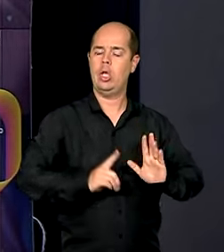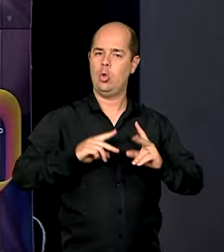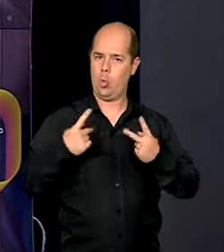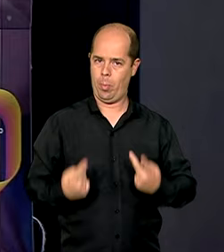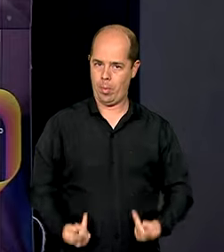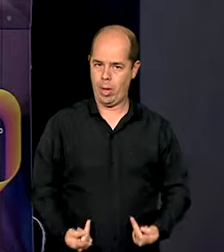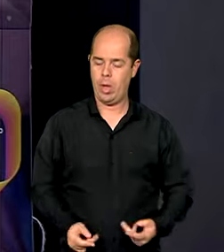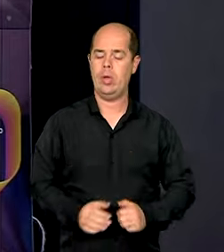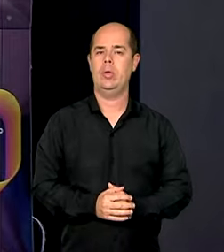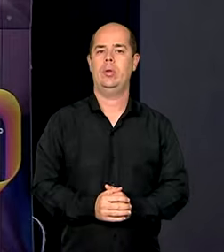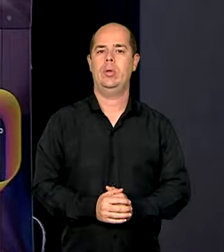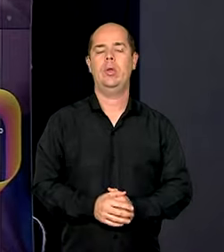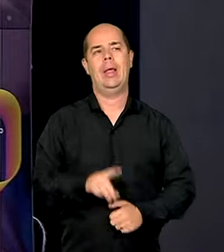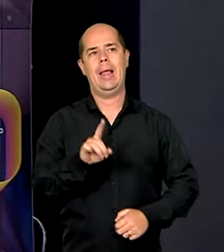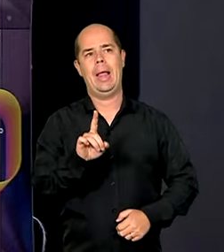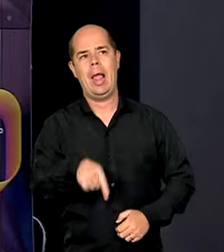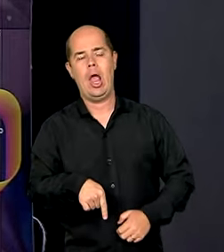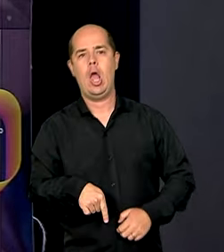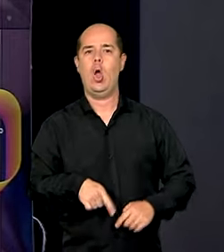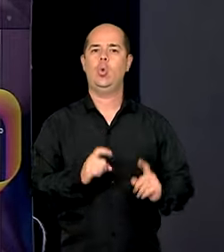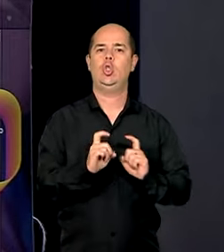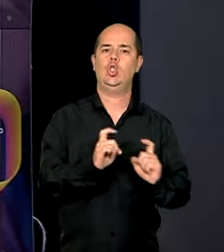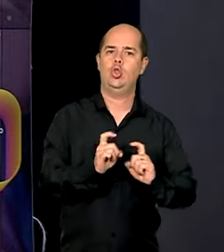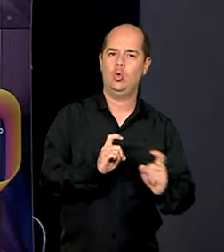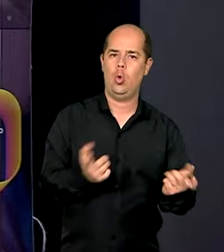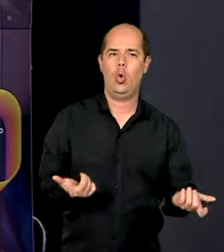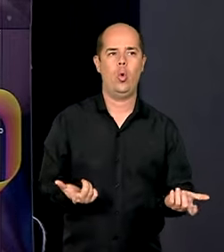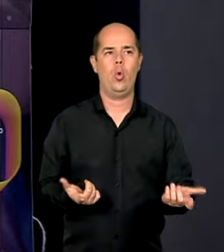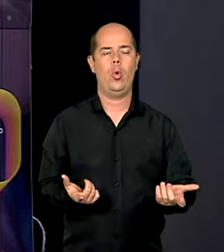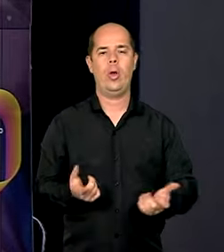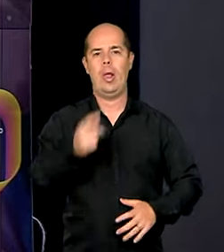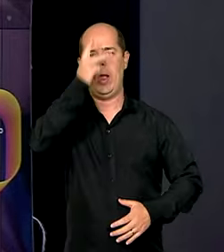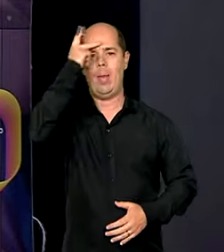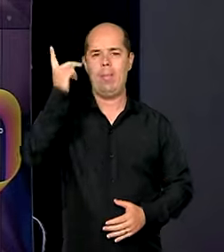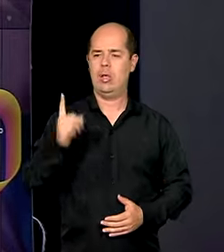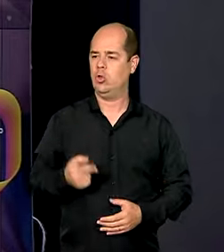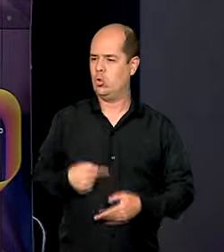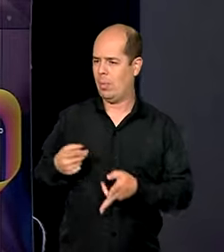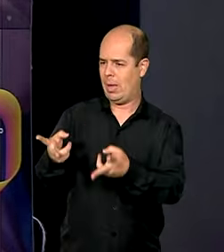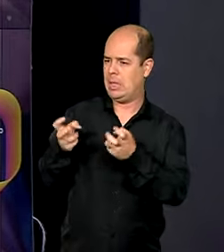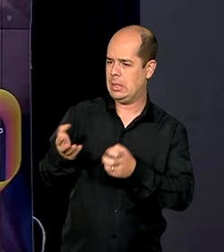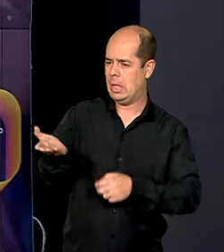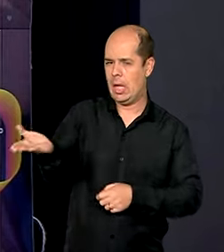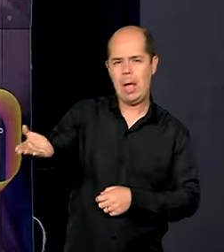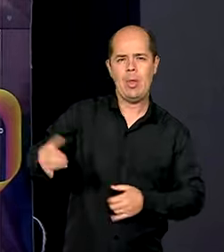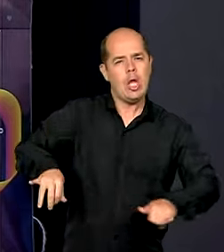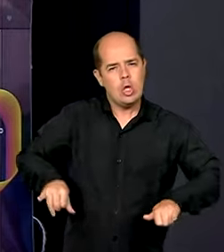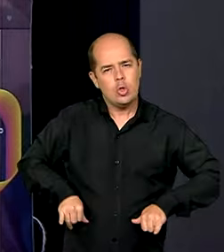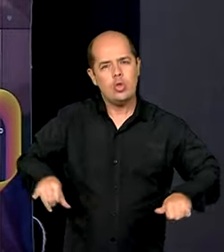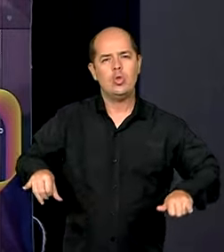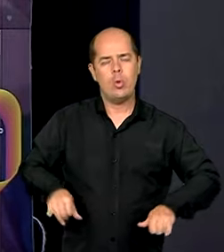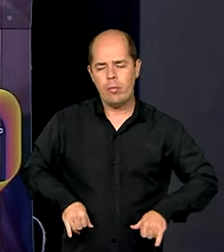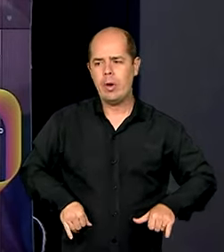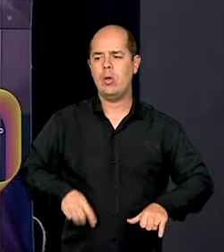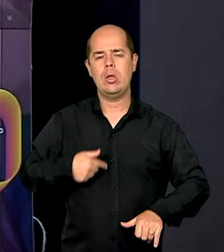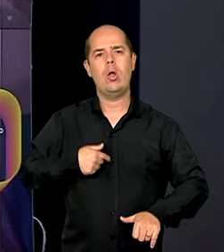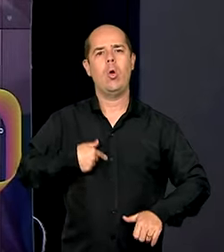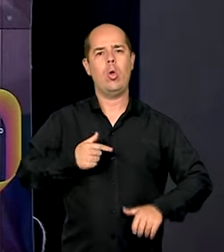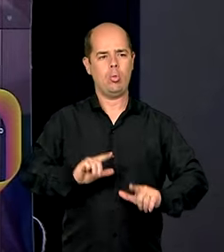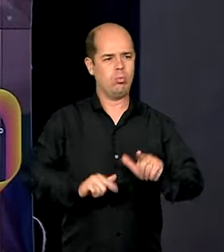queremos gestor, gente que tenha compromisso com quem está sofrendo e que saiba o que está fazendo. E terceiro,